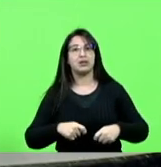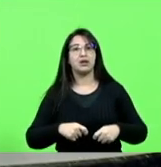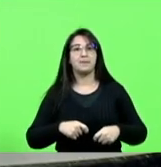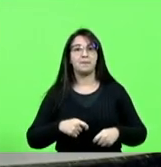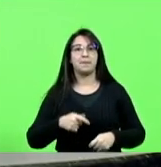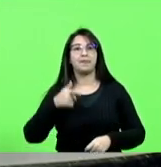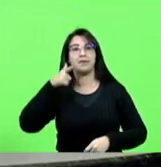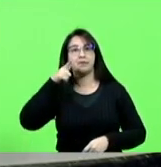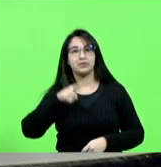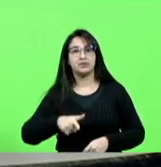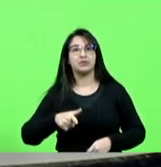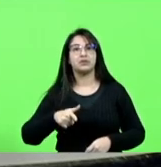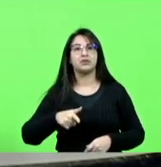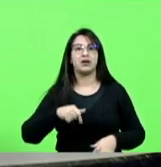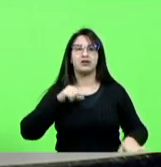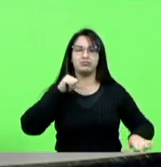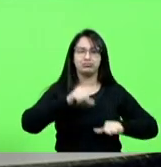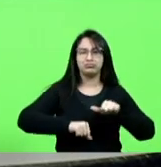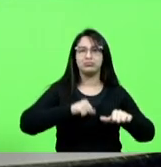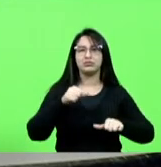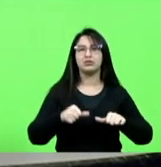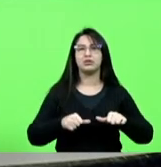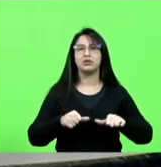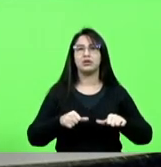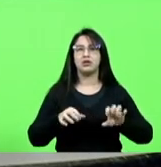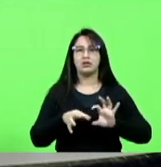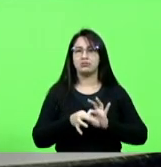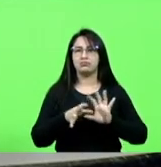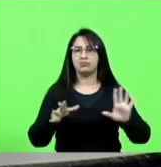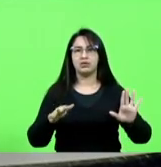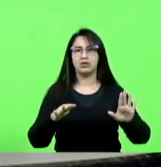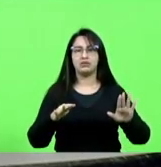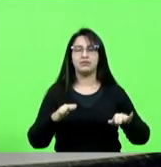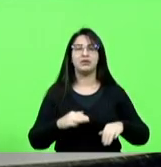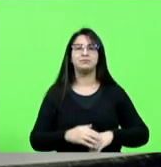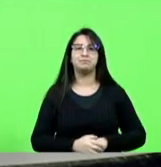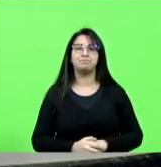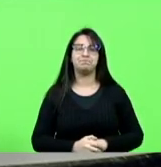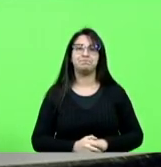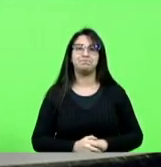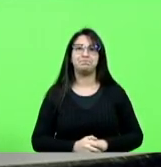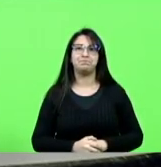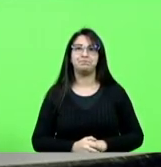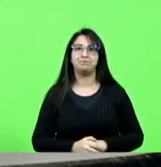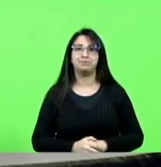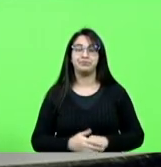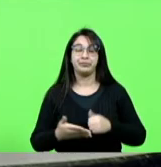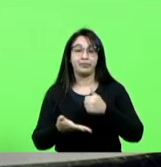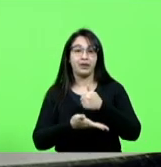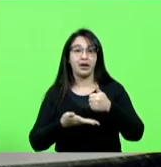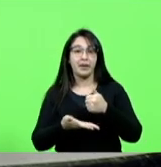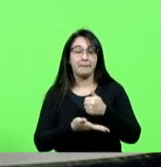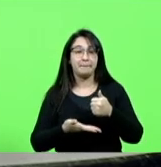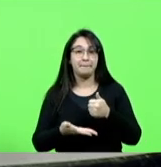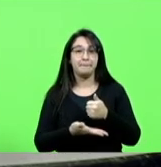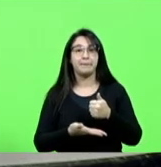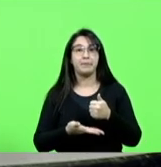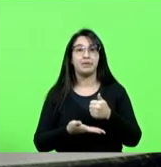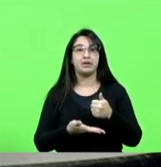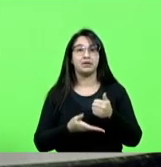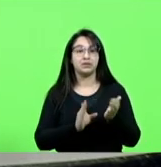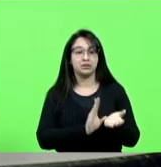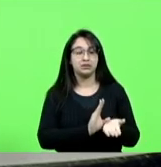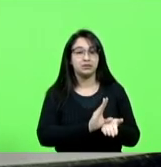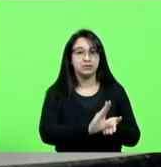transformadora, independente, livre e soberana. E a base dos investimentos da